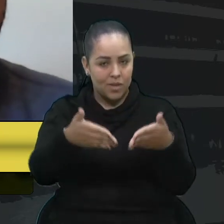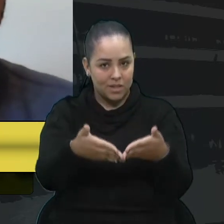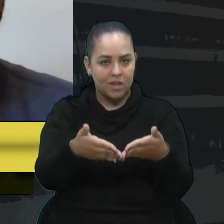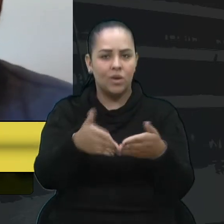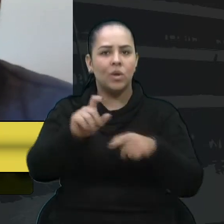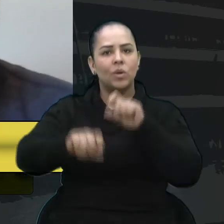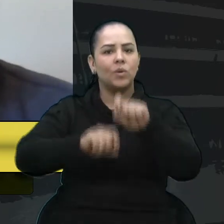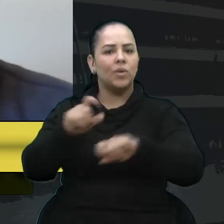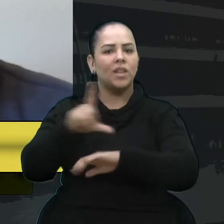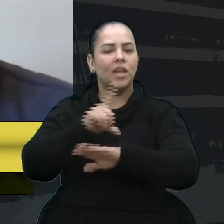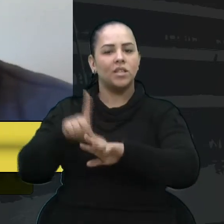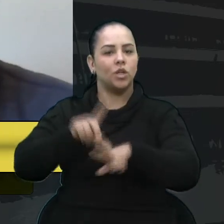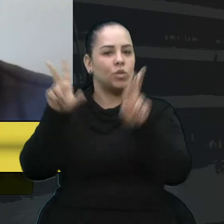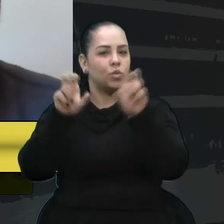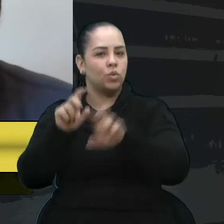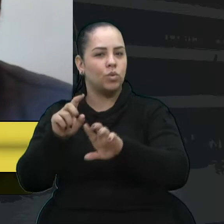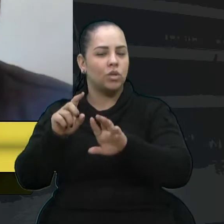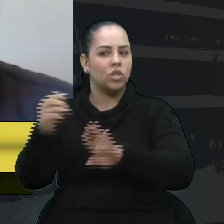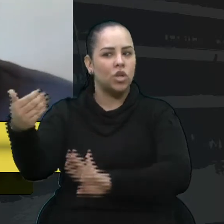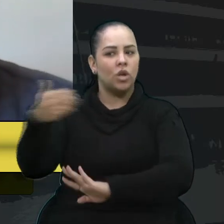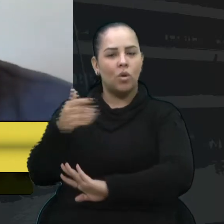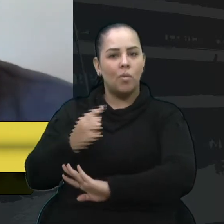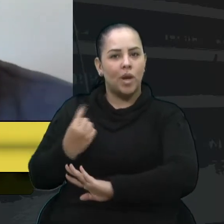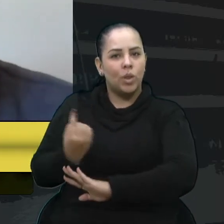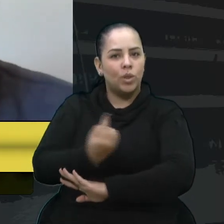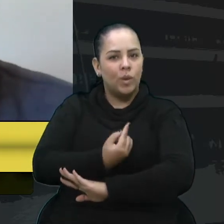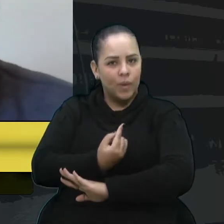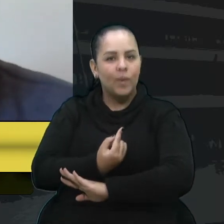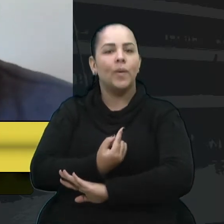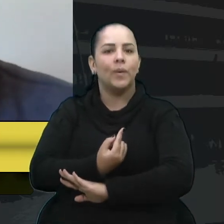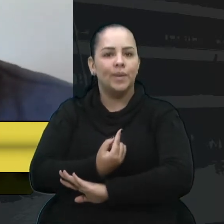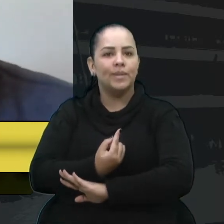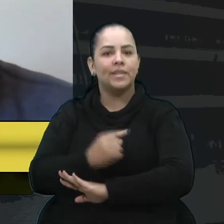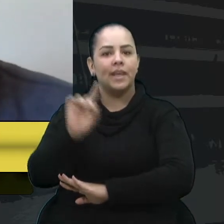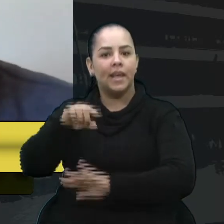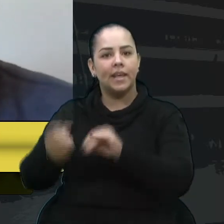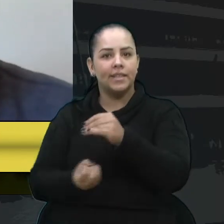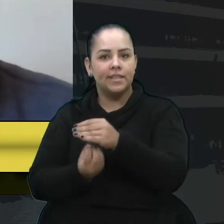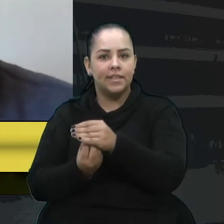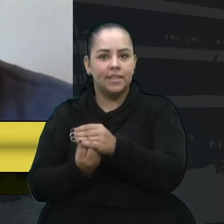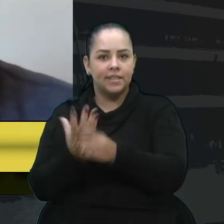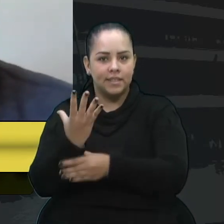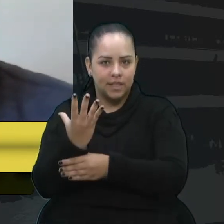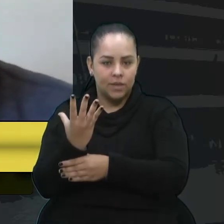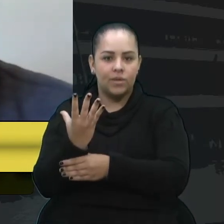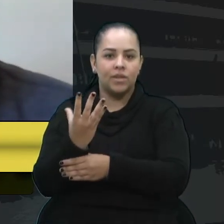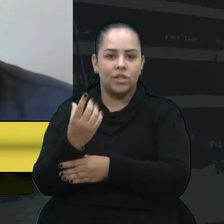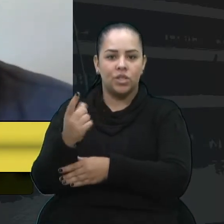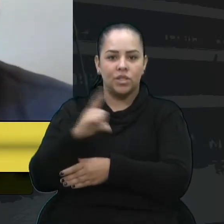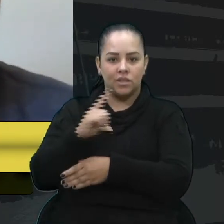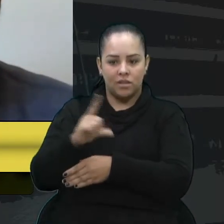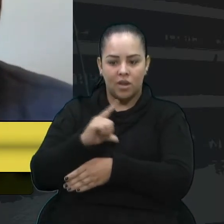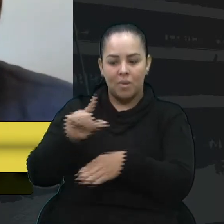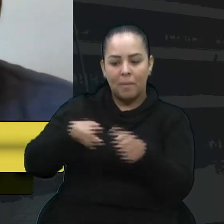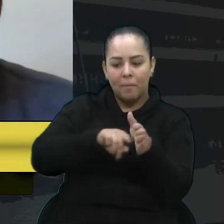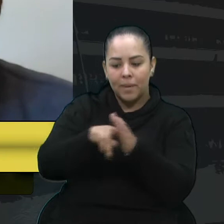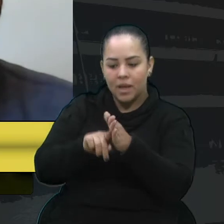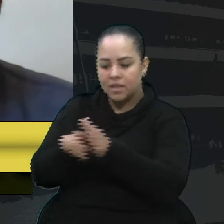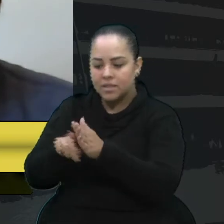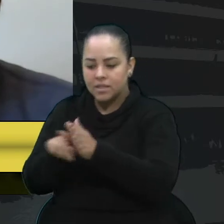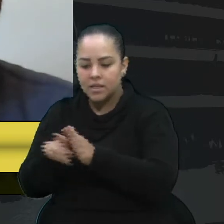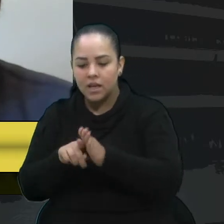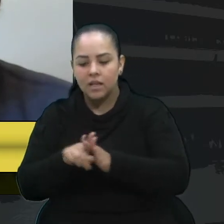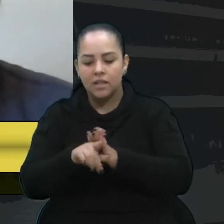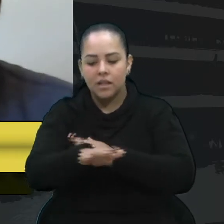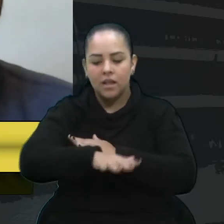uma das demandas que surgiu é a criação de um levantamento de um censo agrícola que